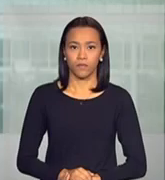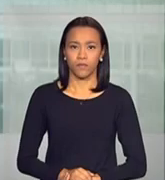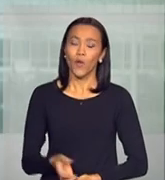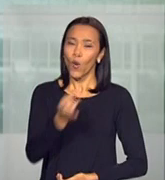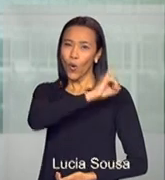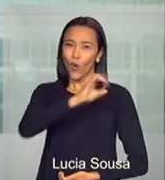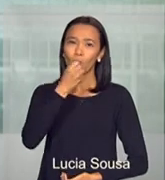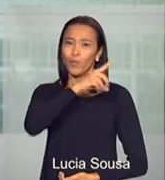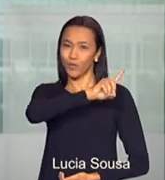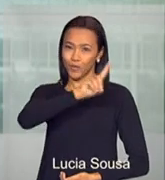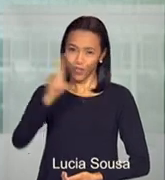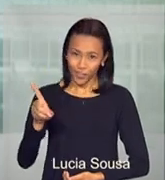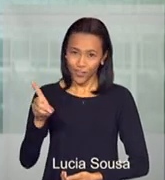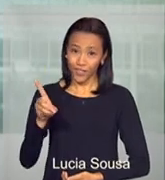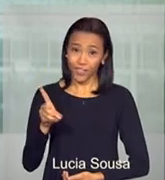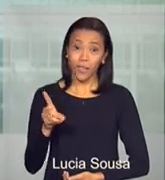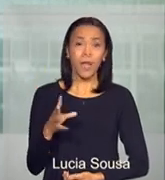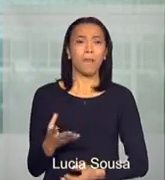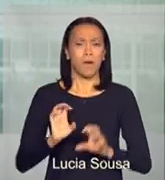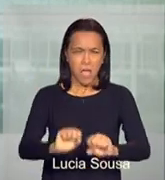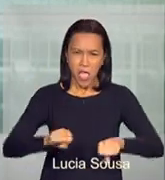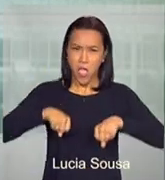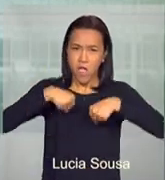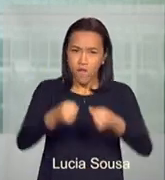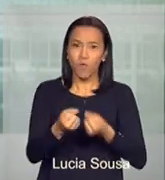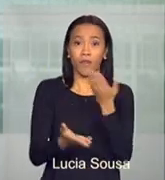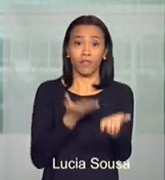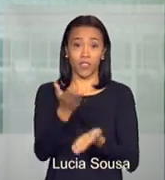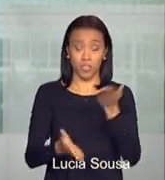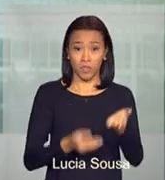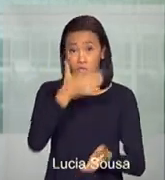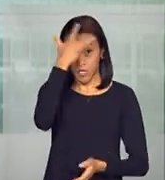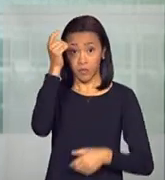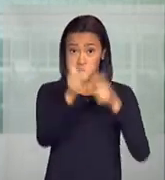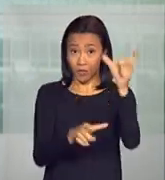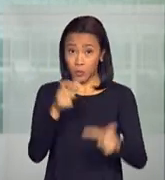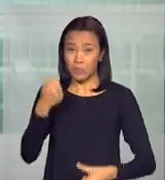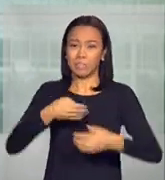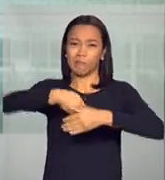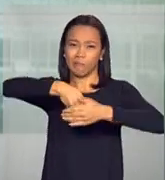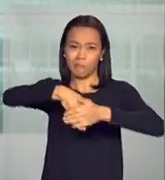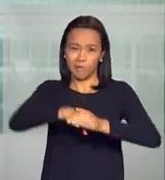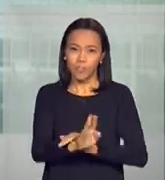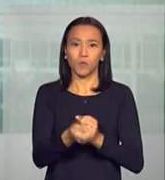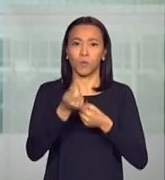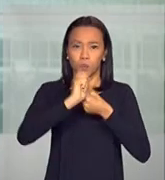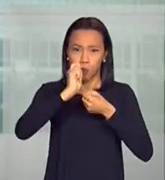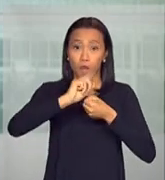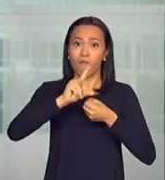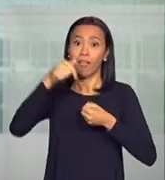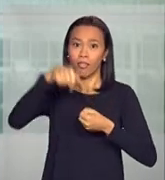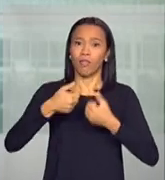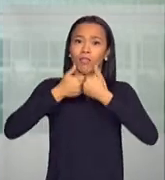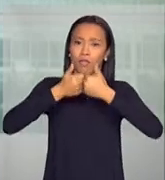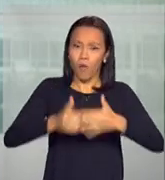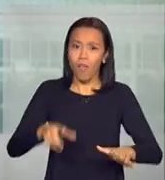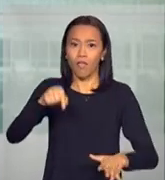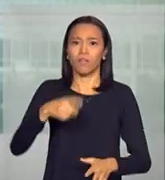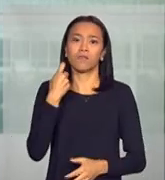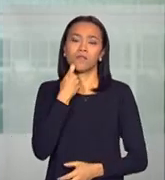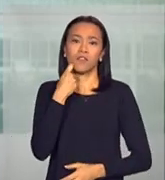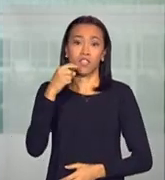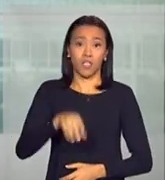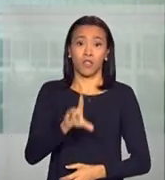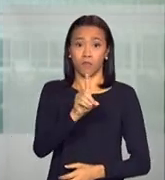Olá, bom dia. Para reforçar o atendimento aos dependentes de drogas, será inaugurado nesta sexta-feira no